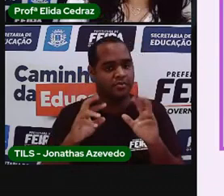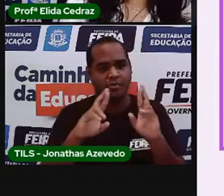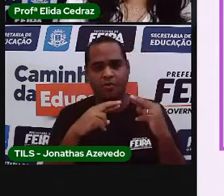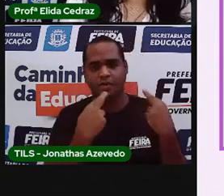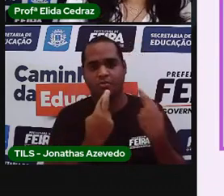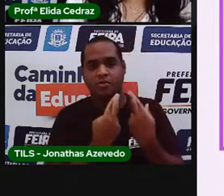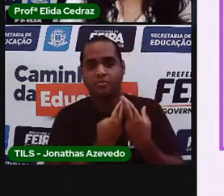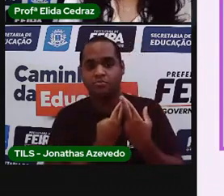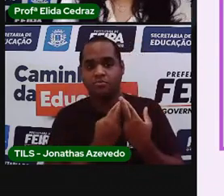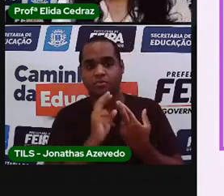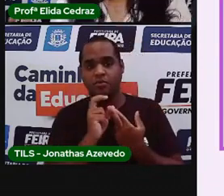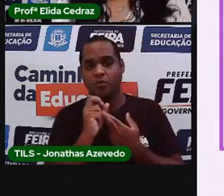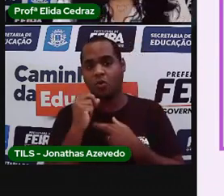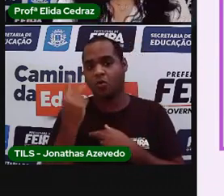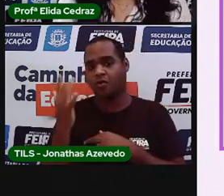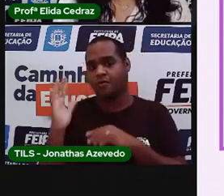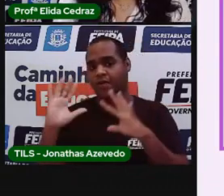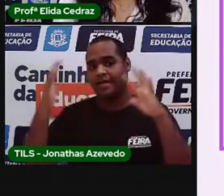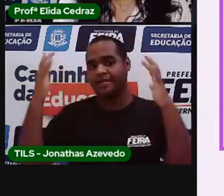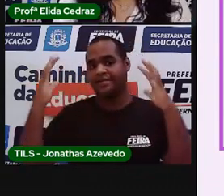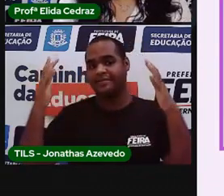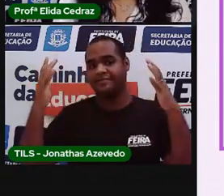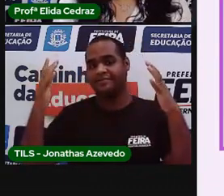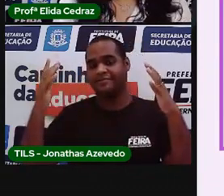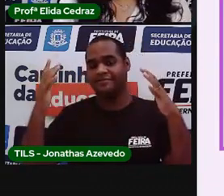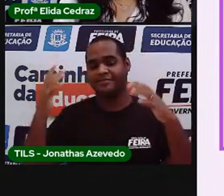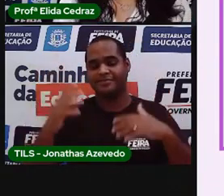reunião ou porque ia ter uma festa?